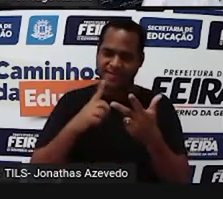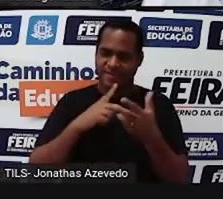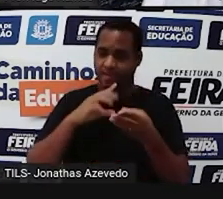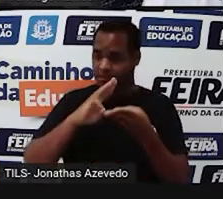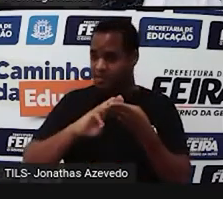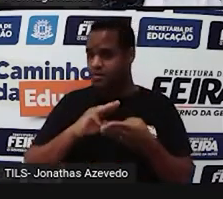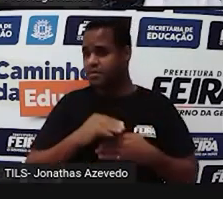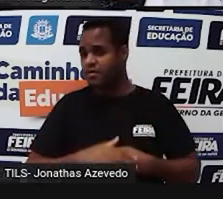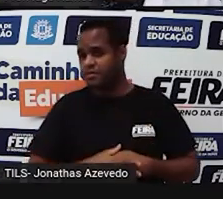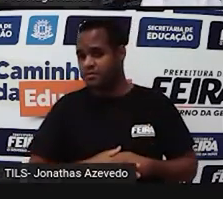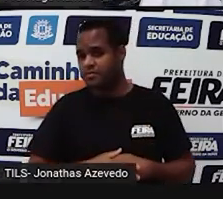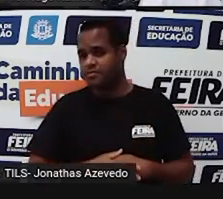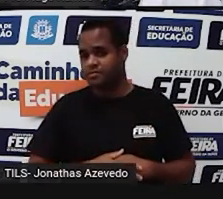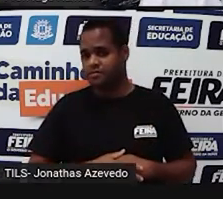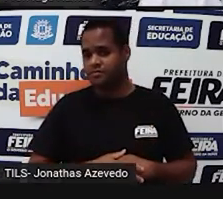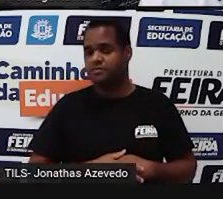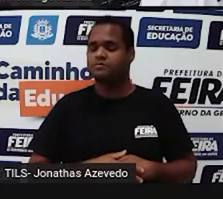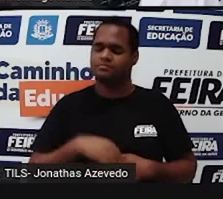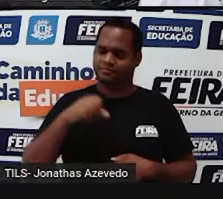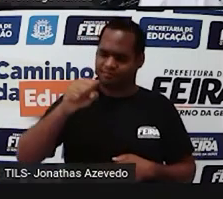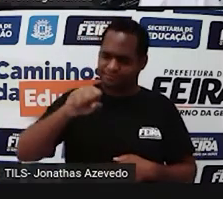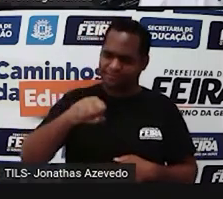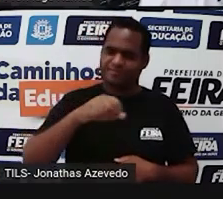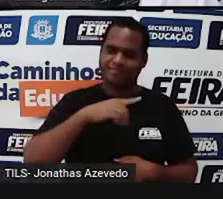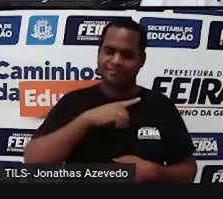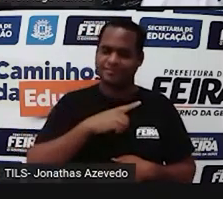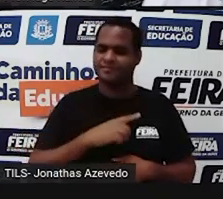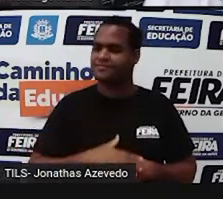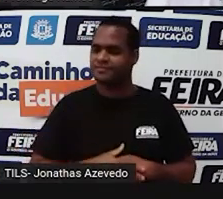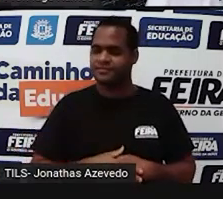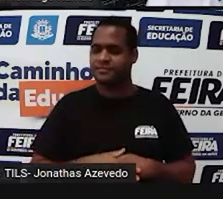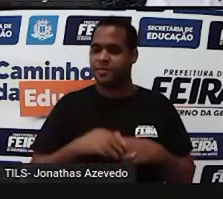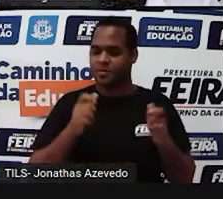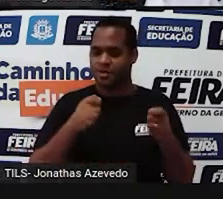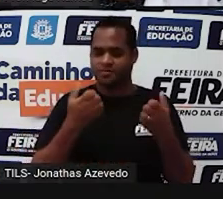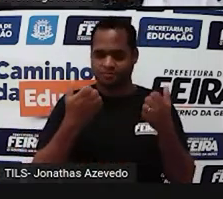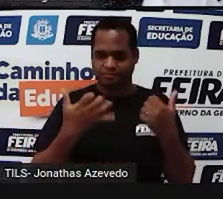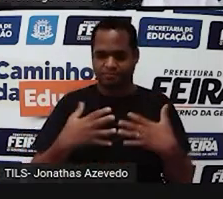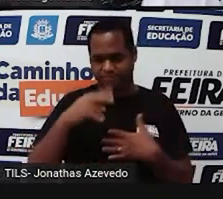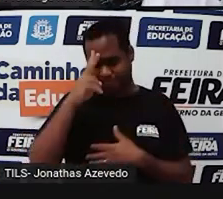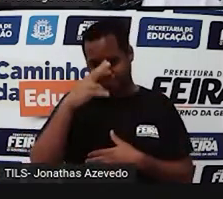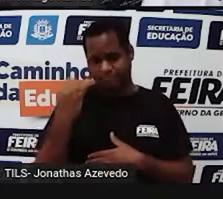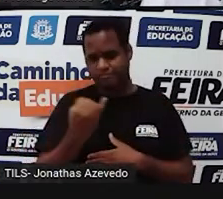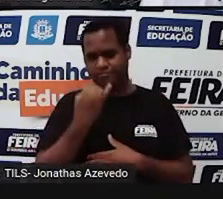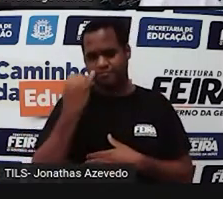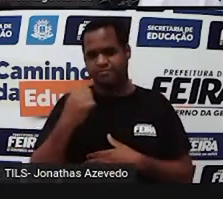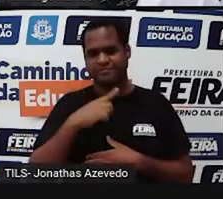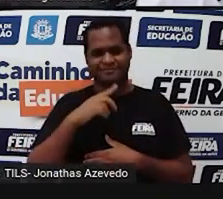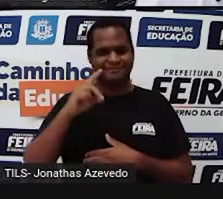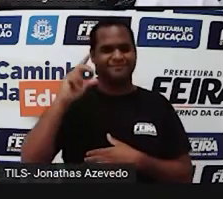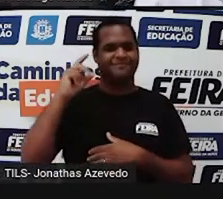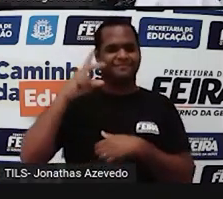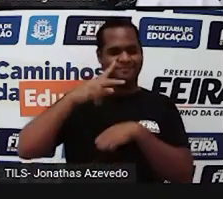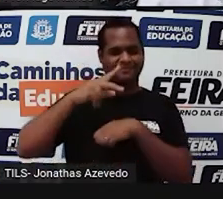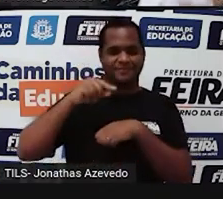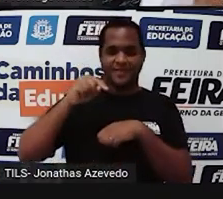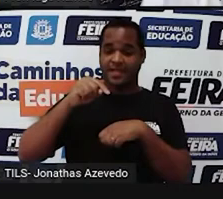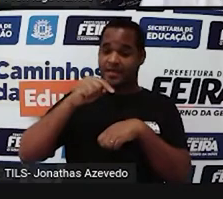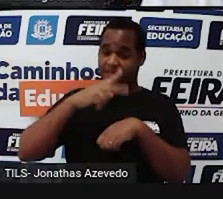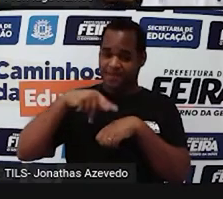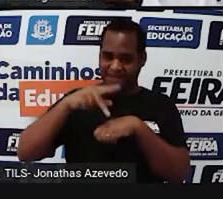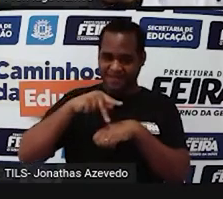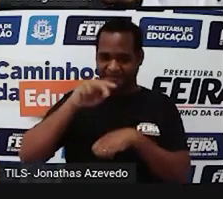matemática? Pois bem, né? E eu posso te lembrar, né? Lá do país chamado